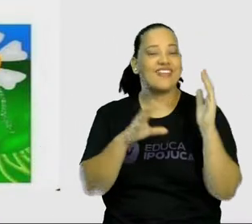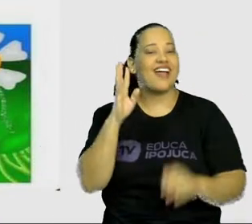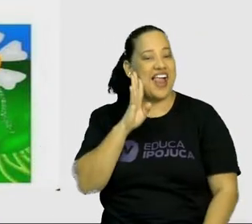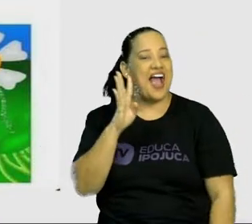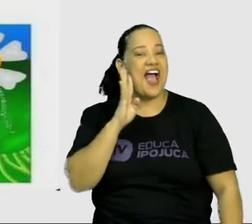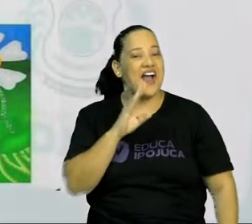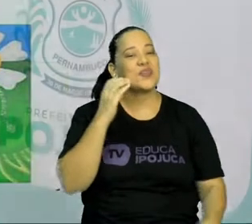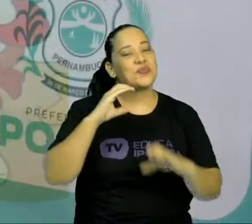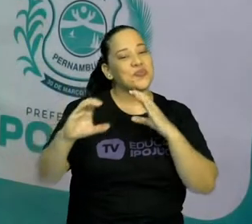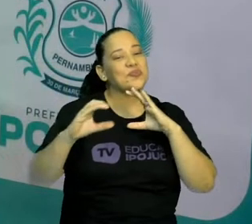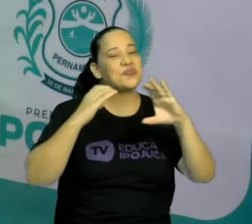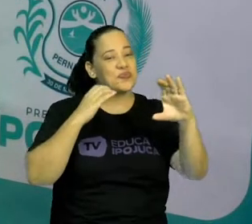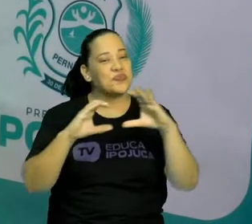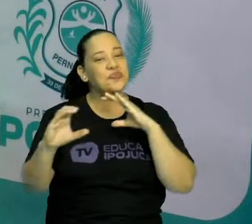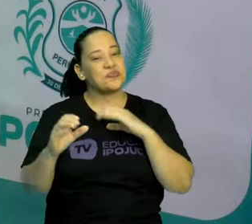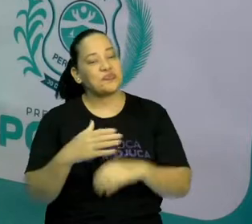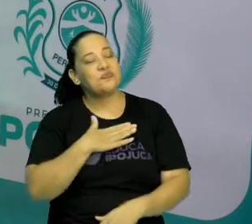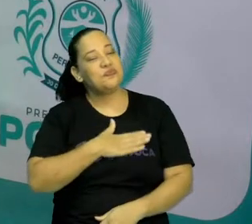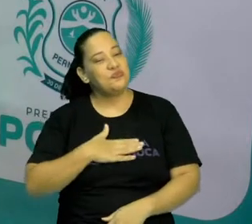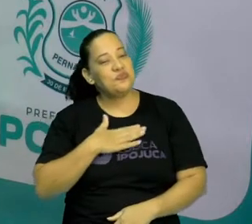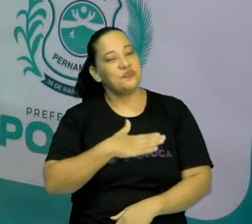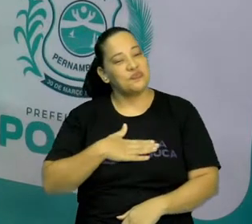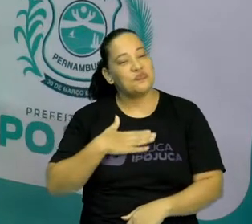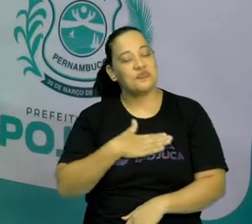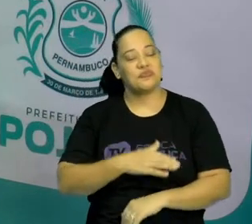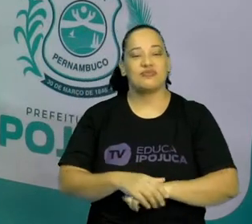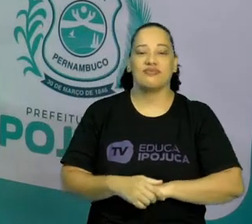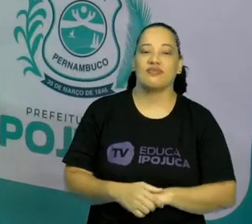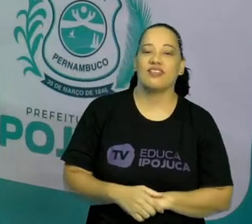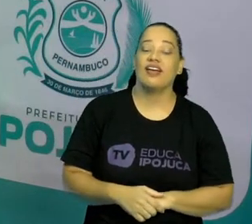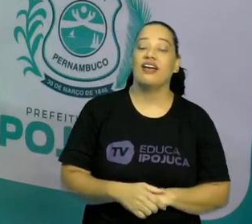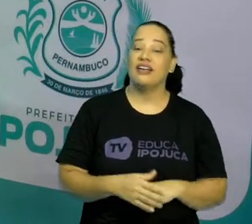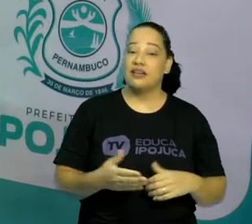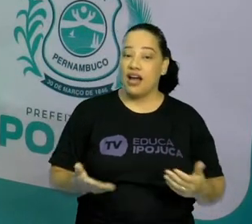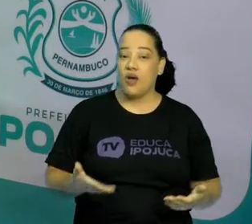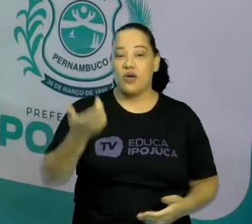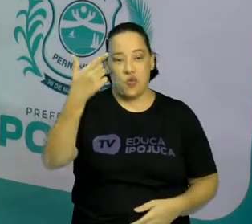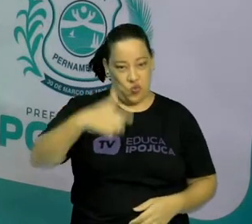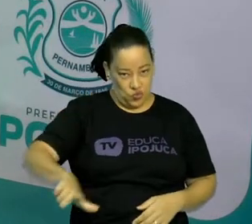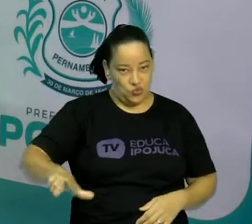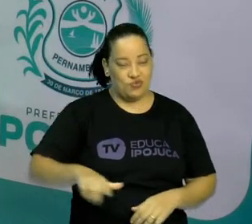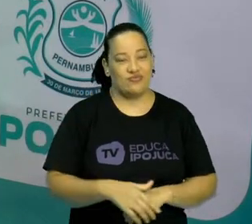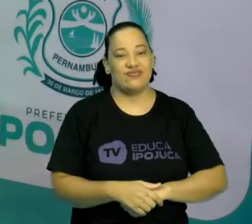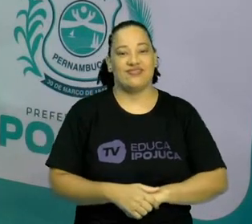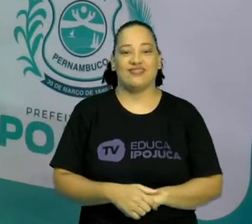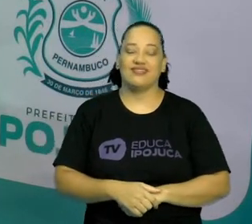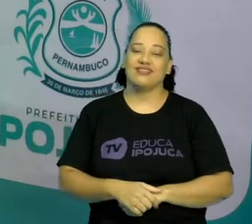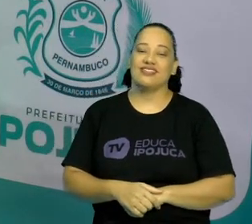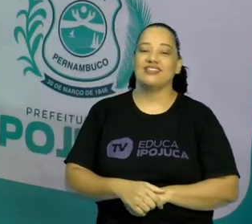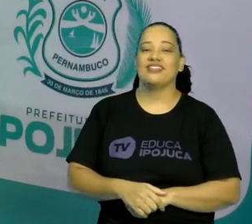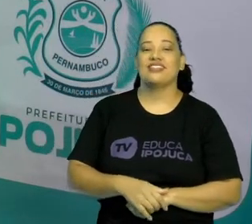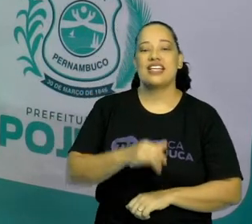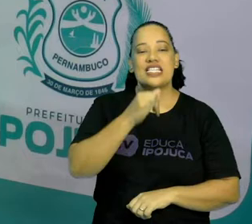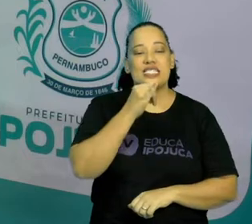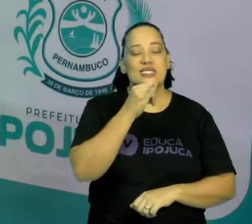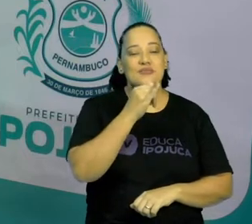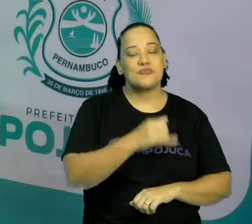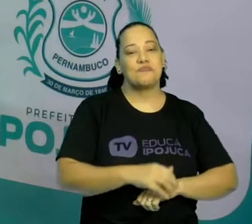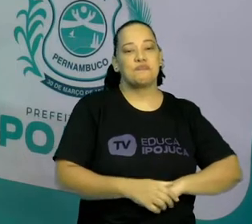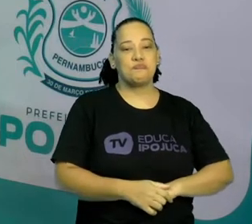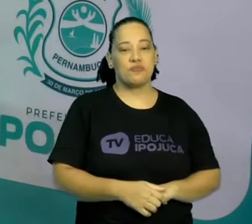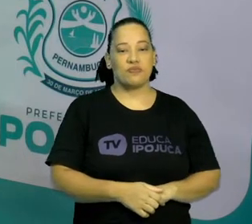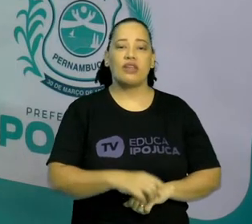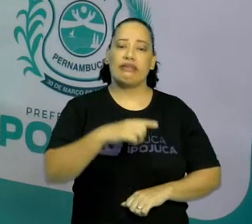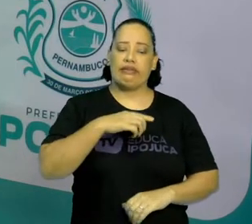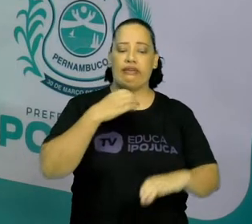Eu também gosto muito. Bom, temos aqui mais outro exemplo. Nas cantigas também